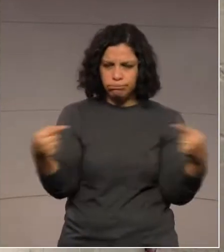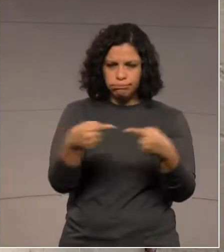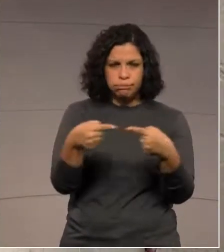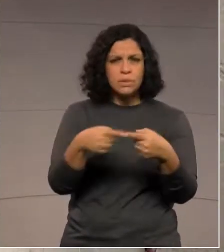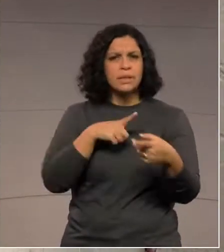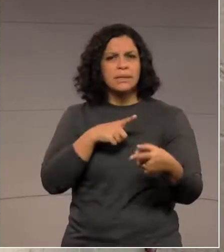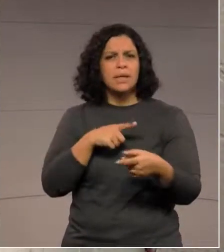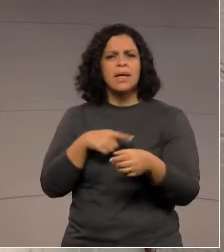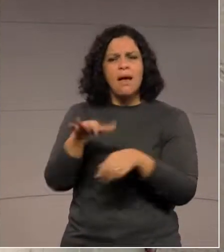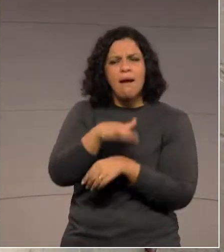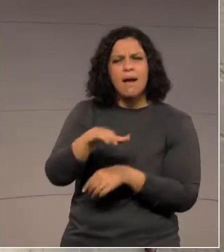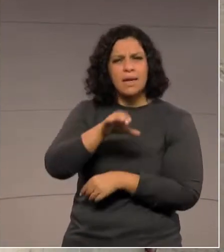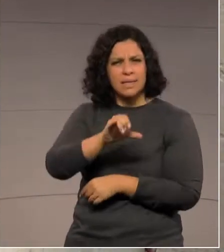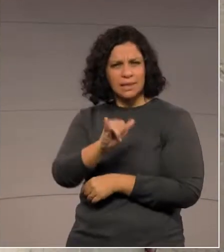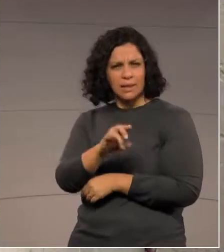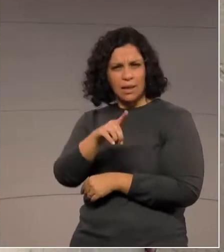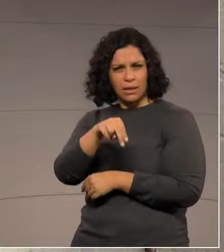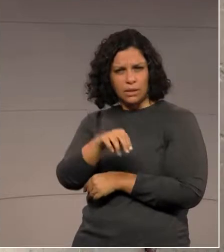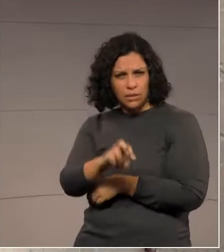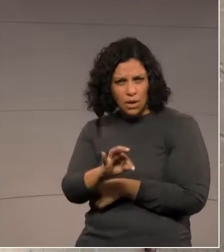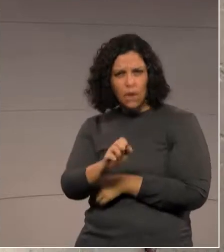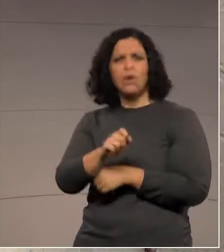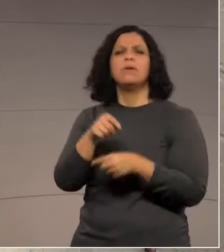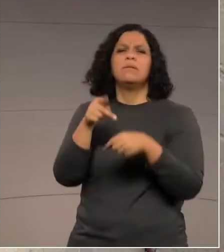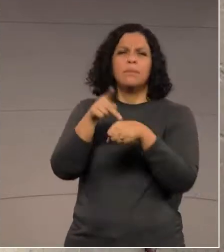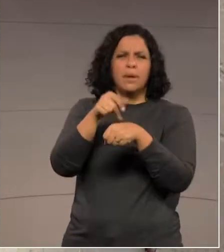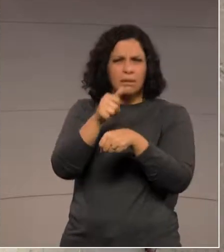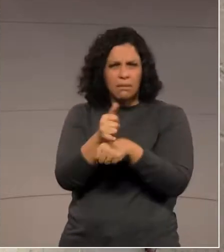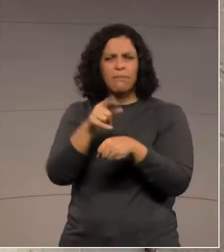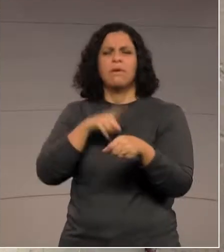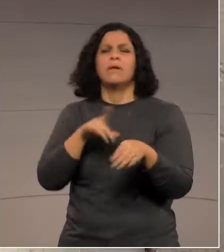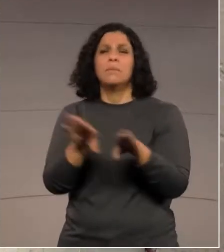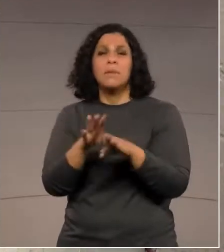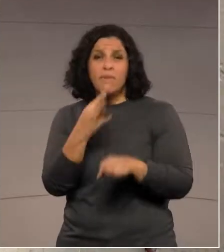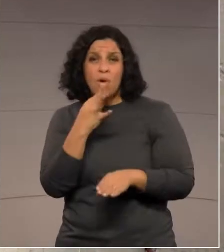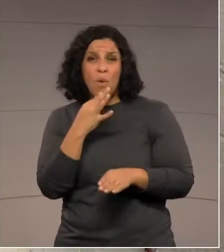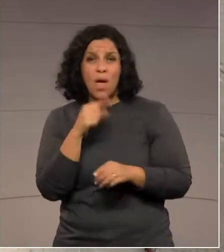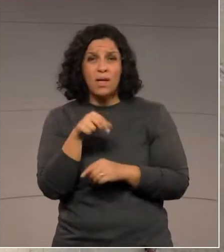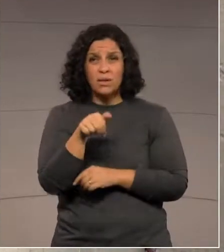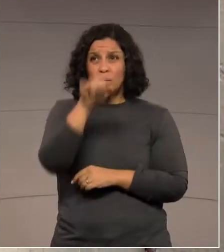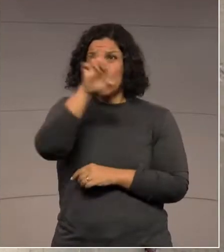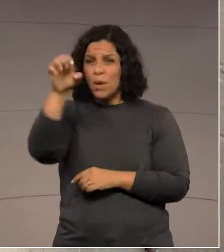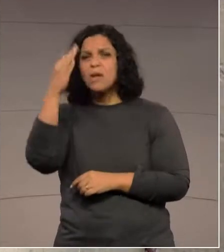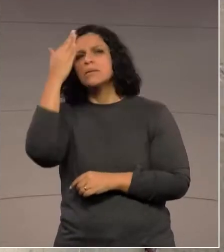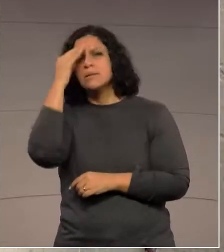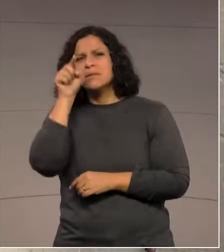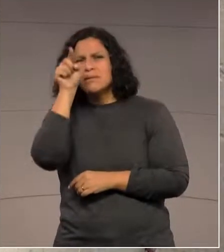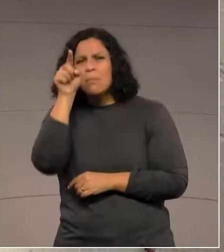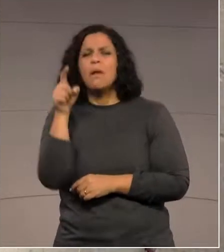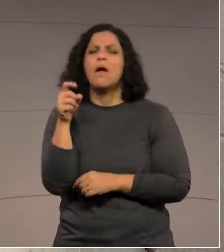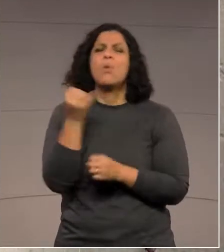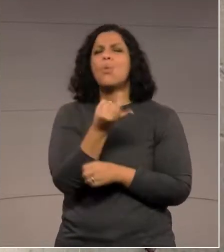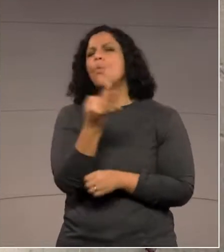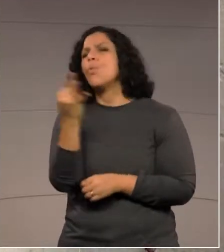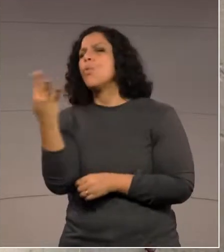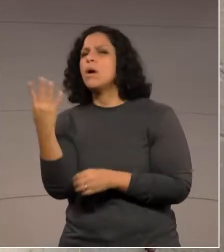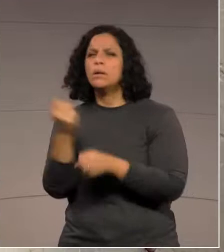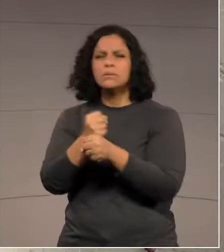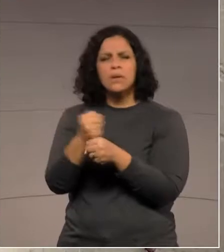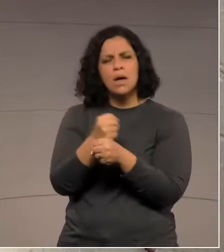entorno da região de Cianorte, para todo o entorno da região de Paranavaí. Quem conhece o extremo noroeste sabe há quantos anos